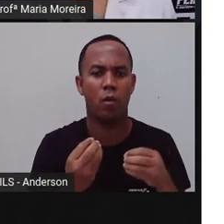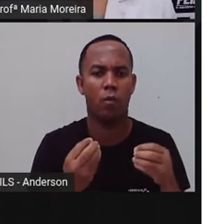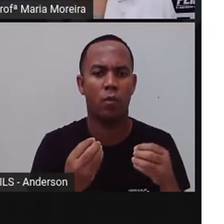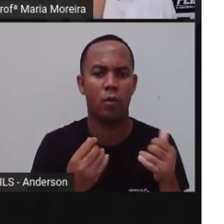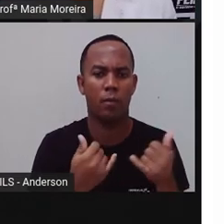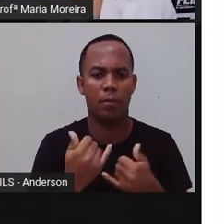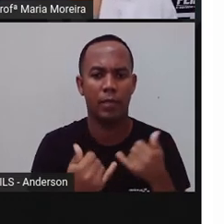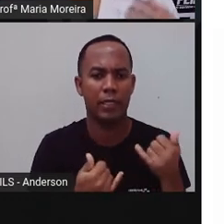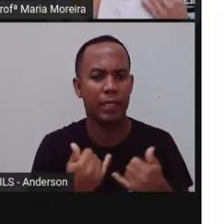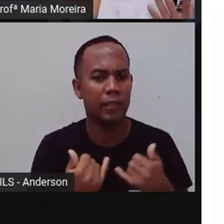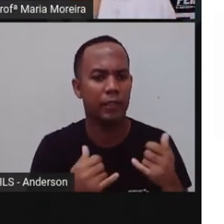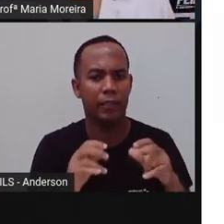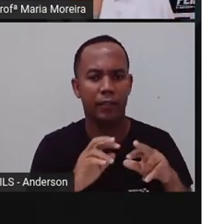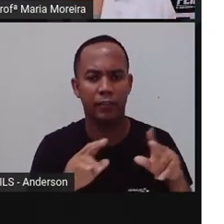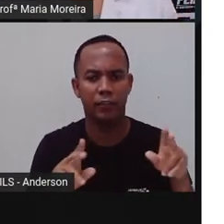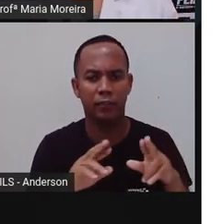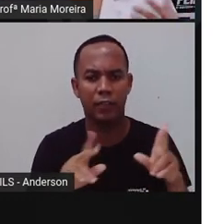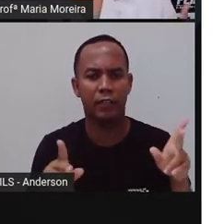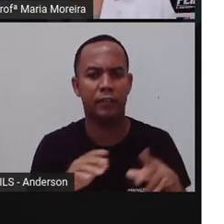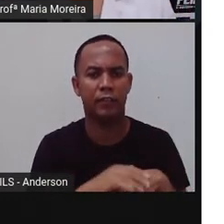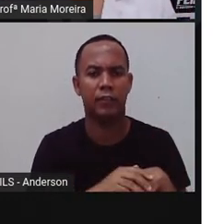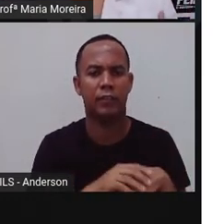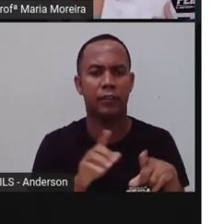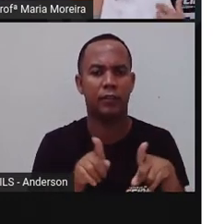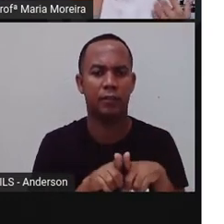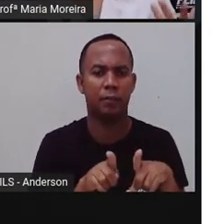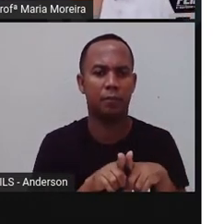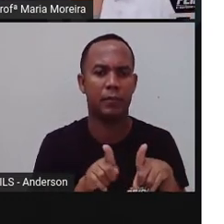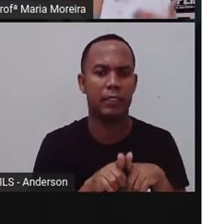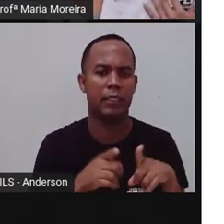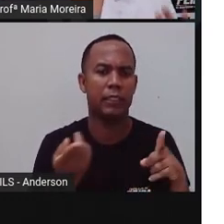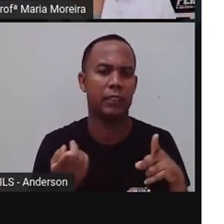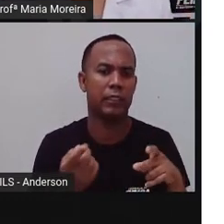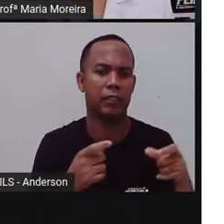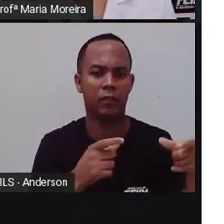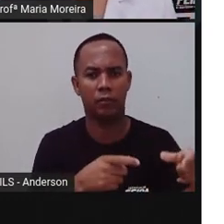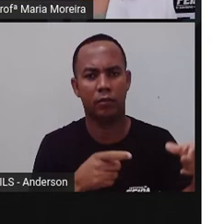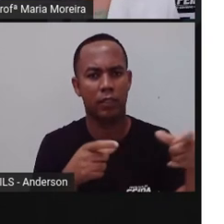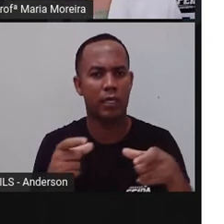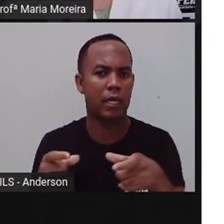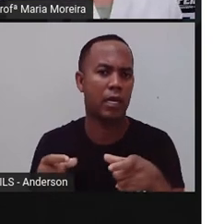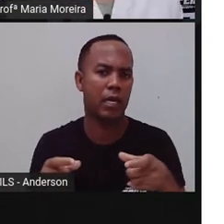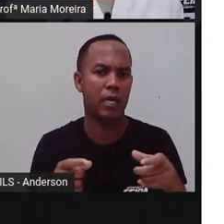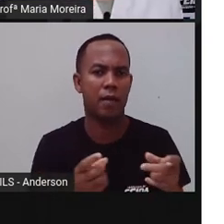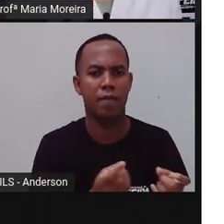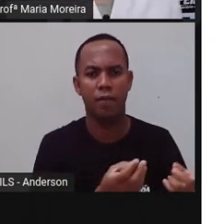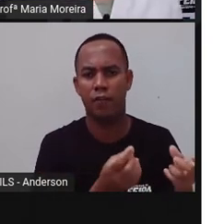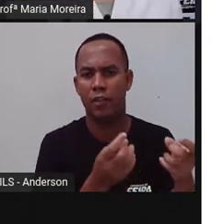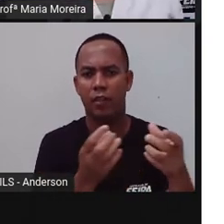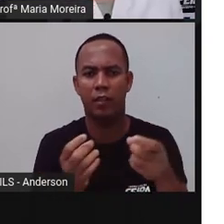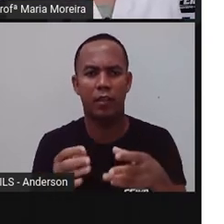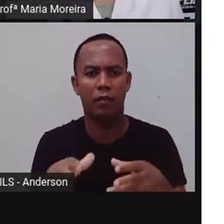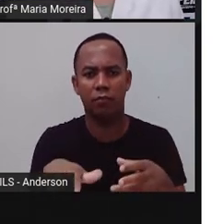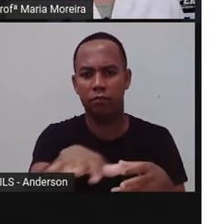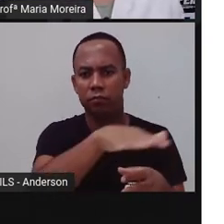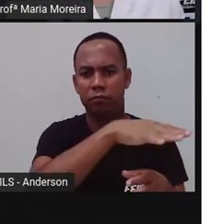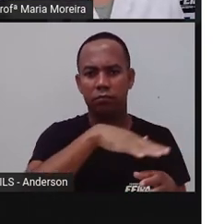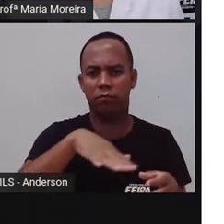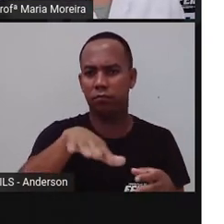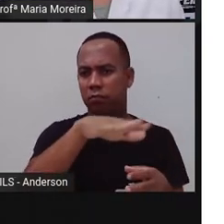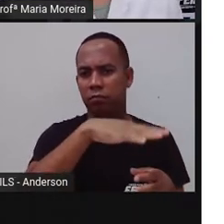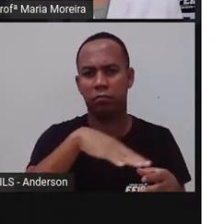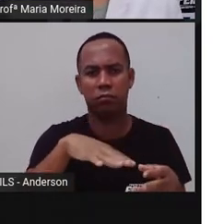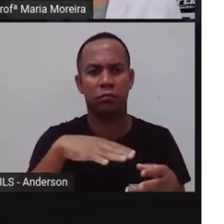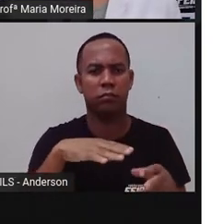atividades, como eventos festivos, comemorações, manifestações, comércio. Então, o espaço público ele pode ser